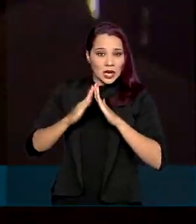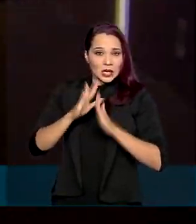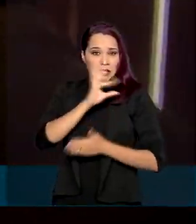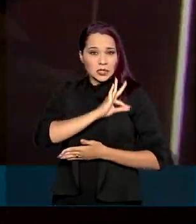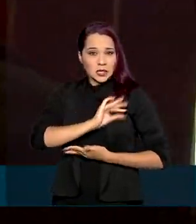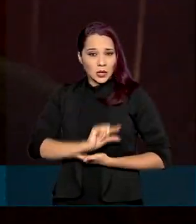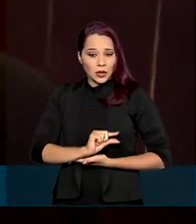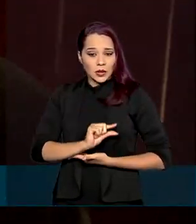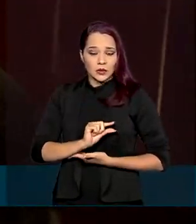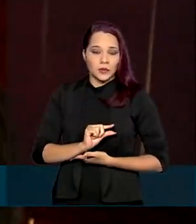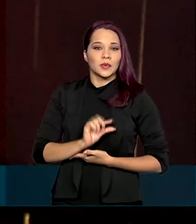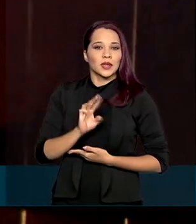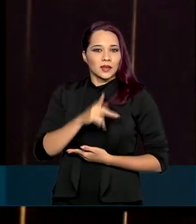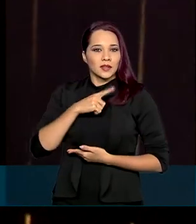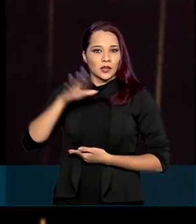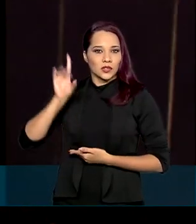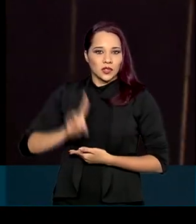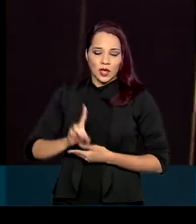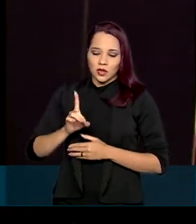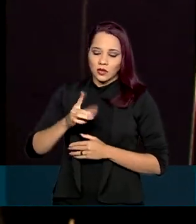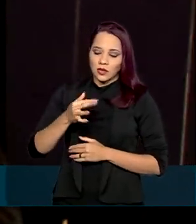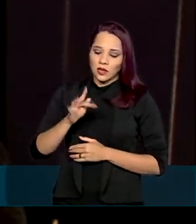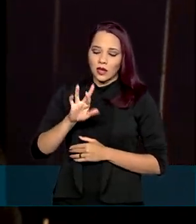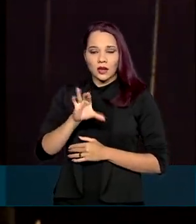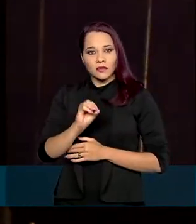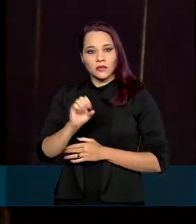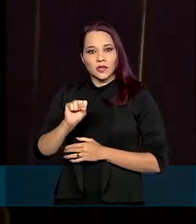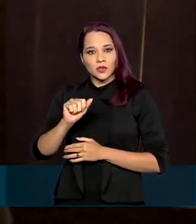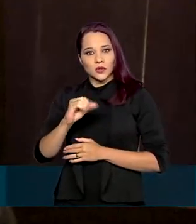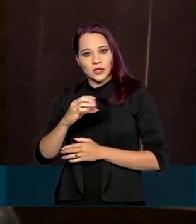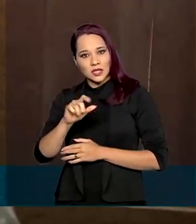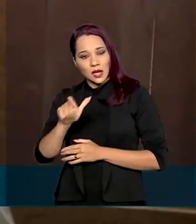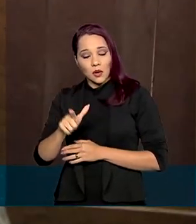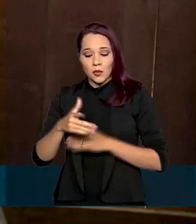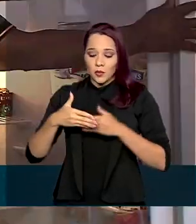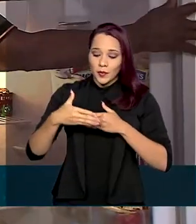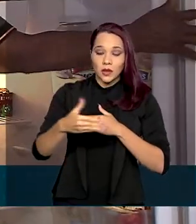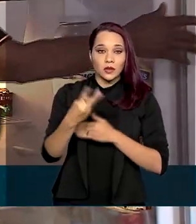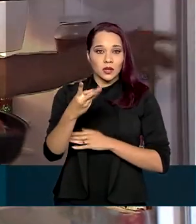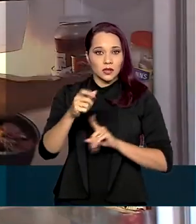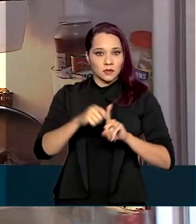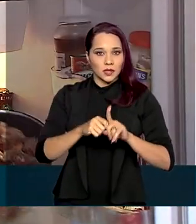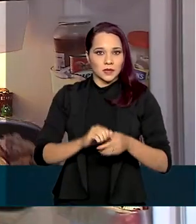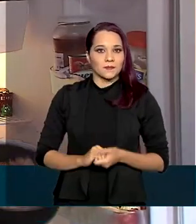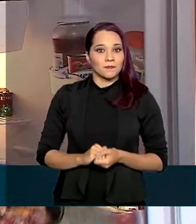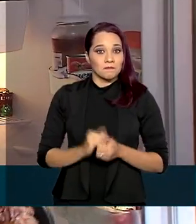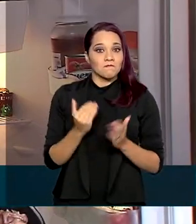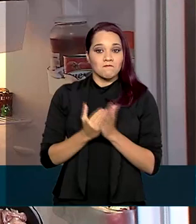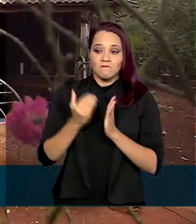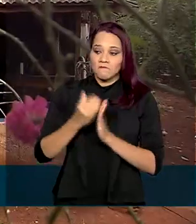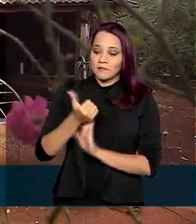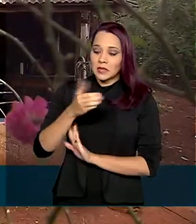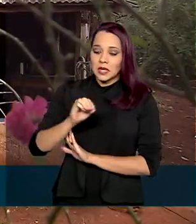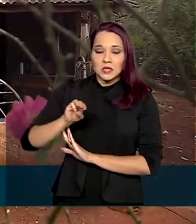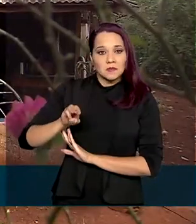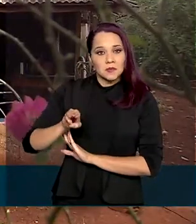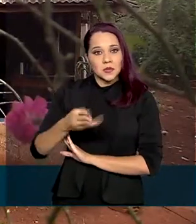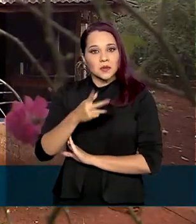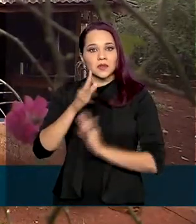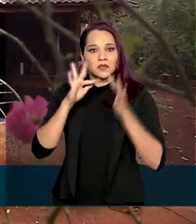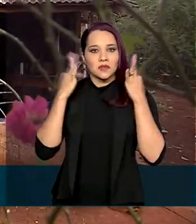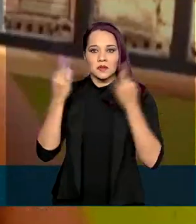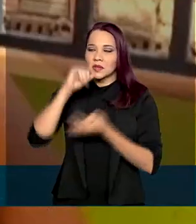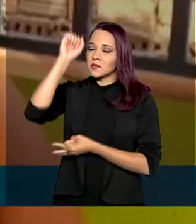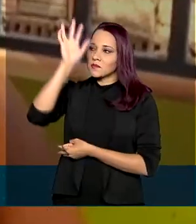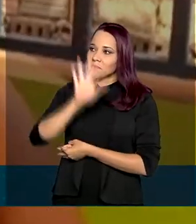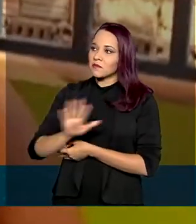baixa renda, beneficiários da tarifa social, por três meses. Mais de 10 milhões de famílias no